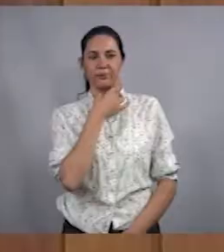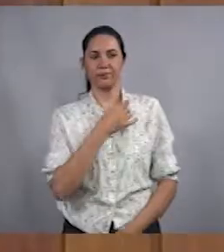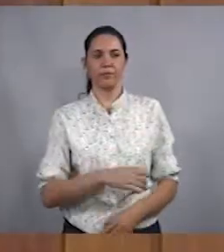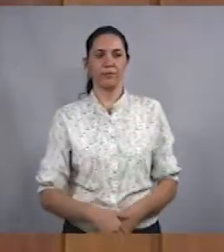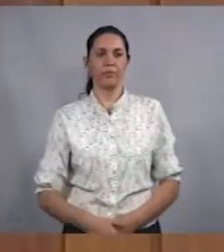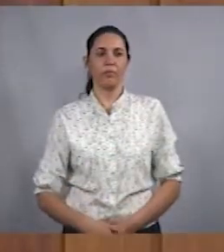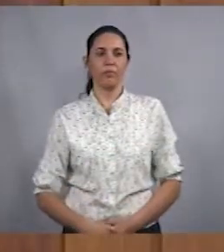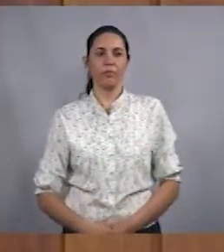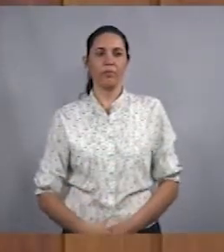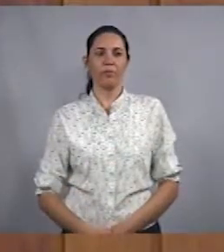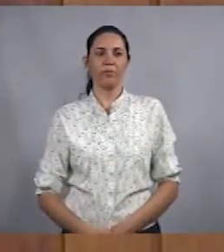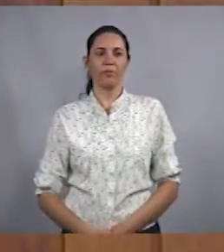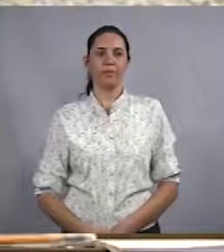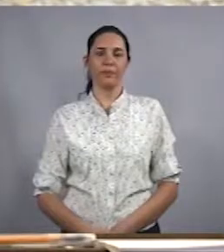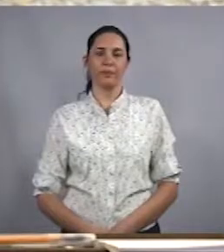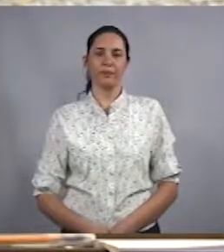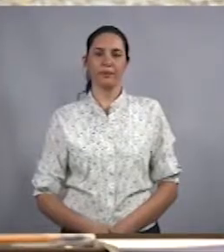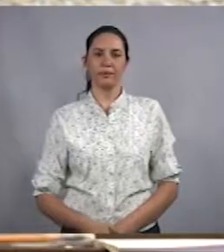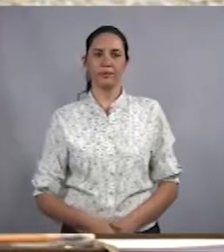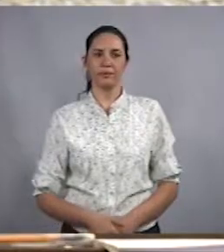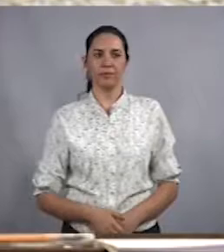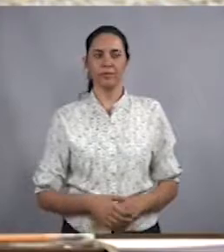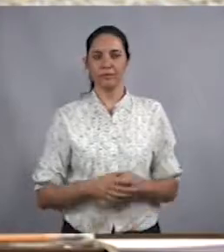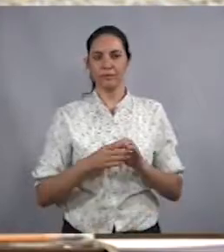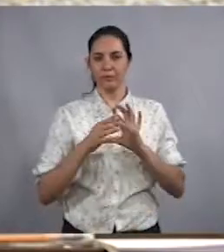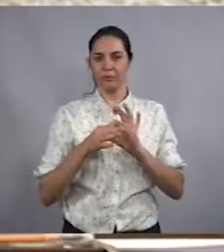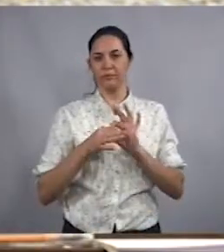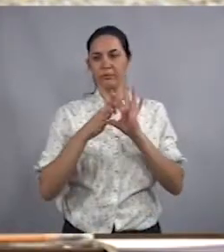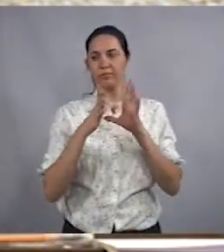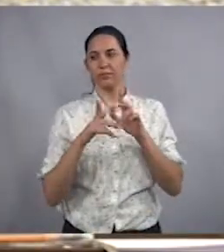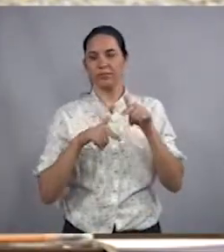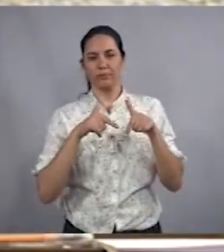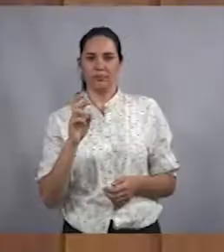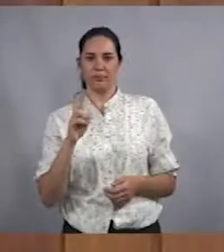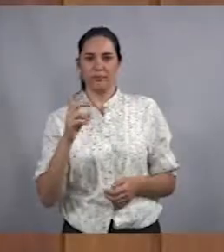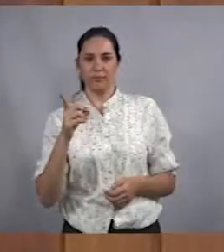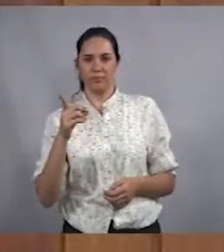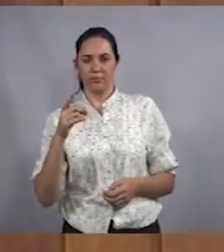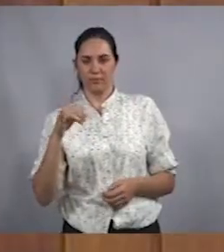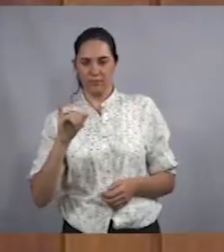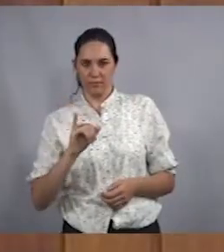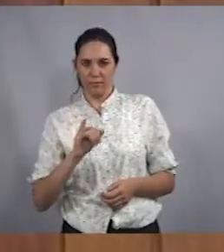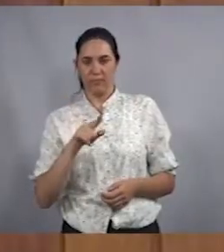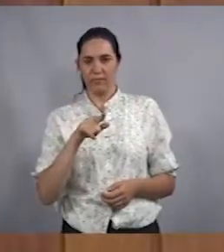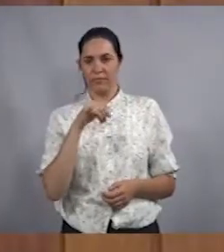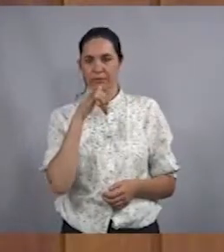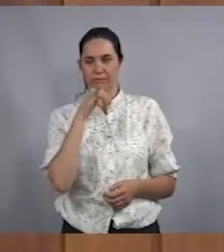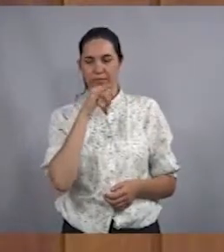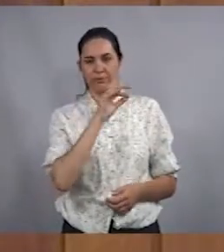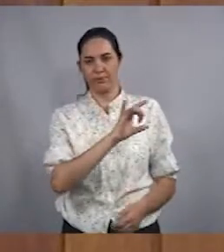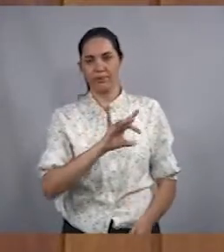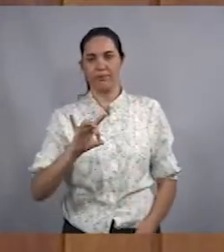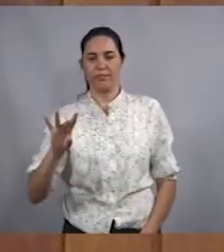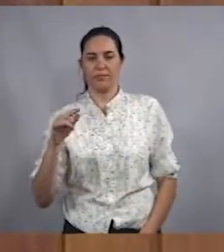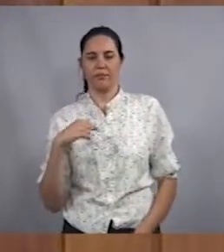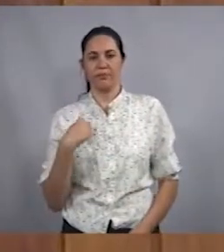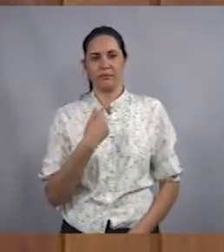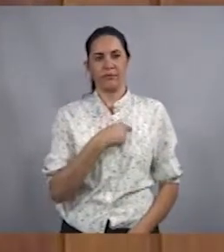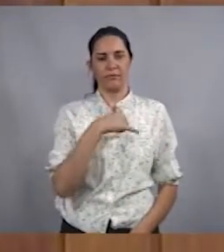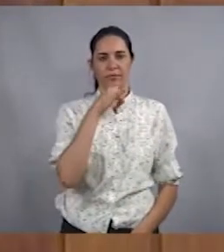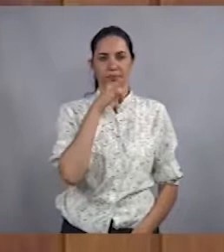O presidente da Câmara destacou que Coraine é um exemplo a ser seguido. O senhor é um exemplo para cada um de nós,